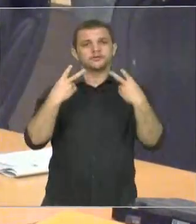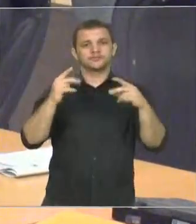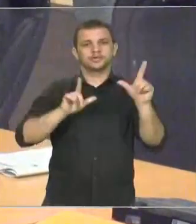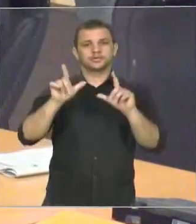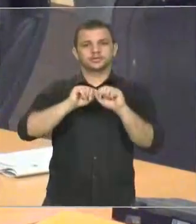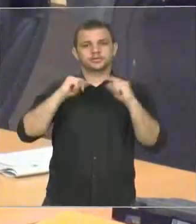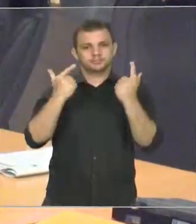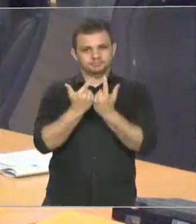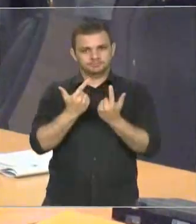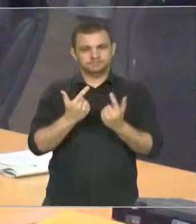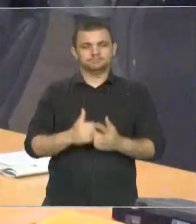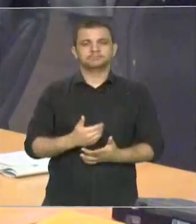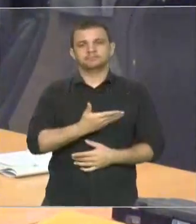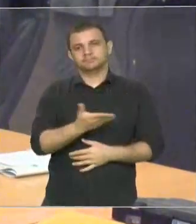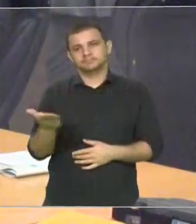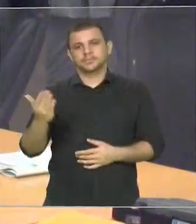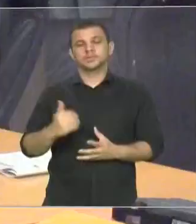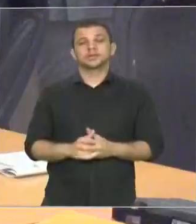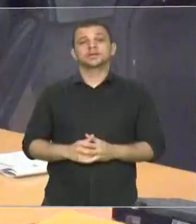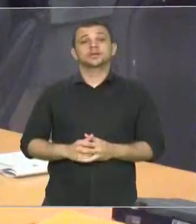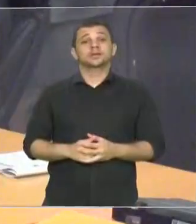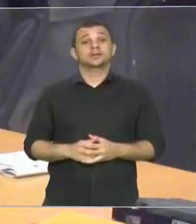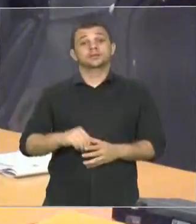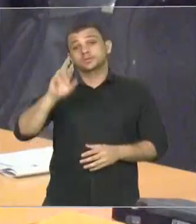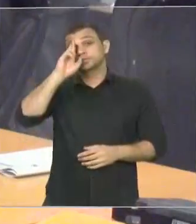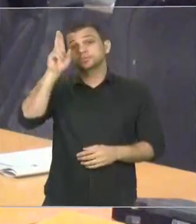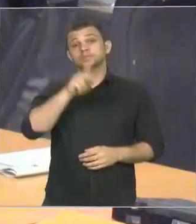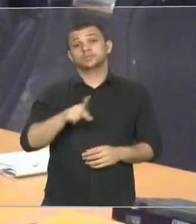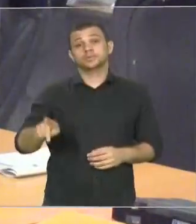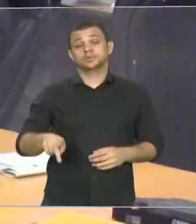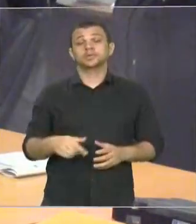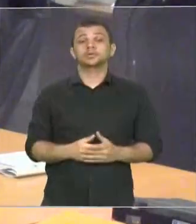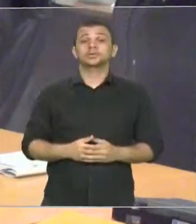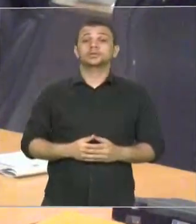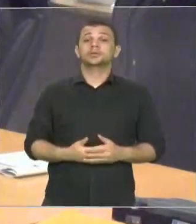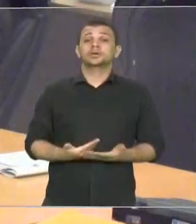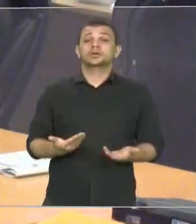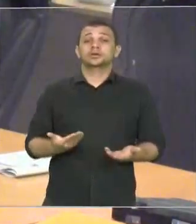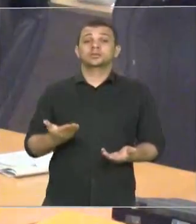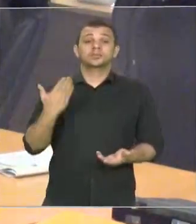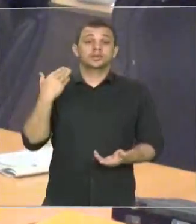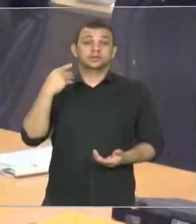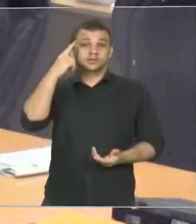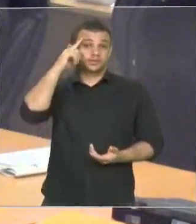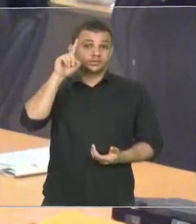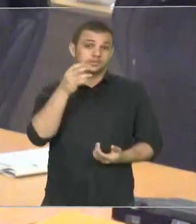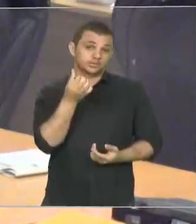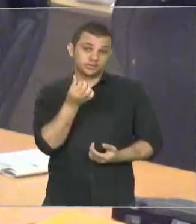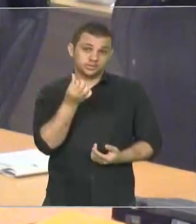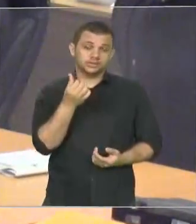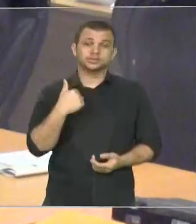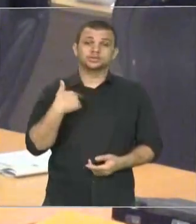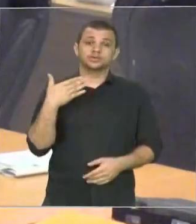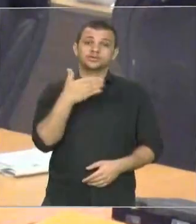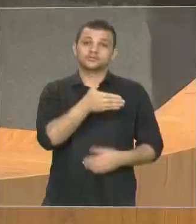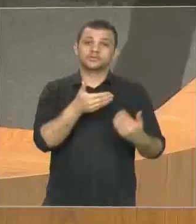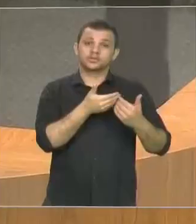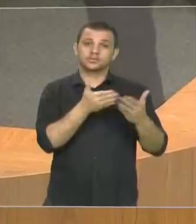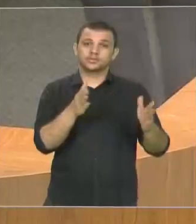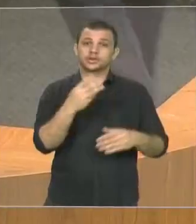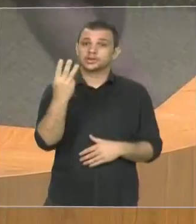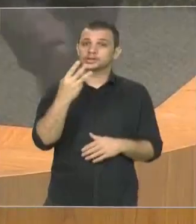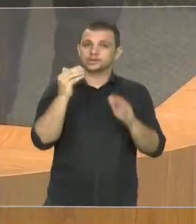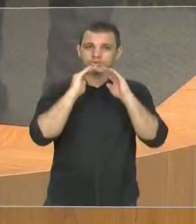TV Assembleia. Senhor presidente, no último dia 6, participei da abertura do terceiro